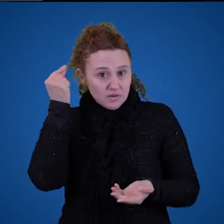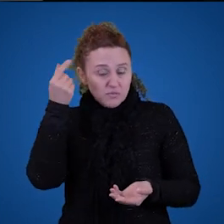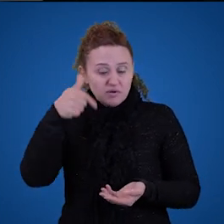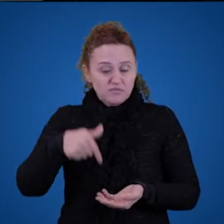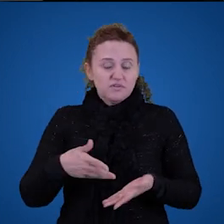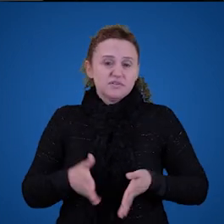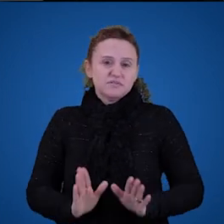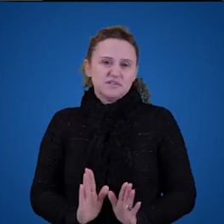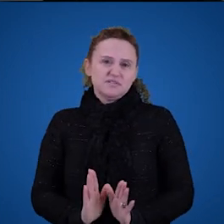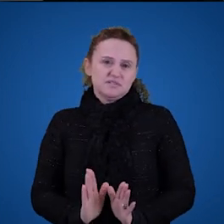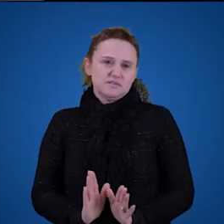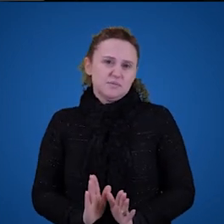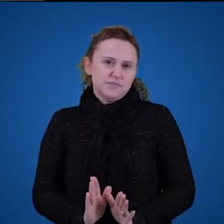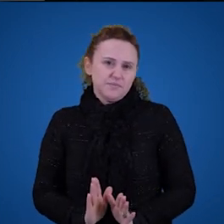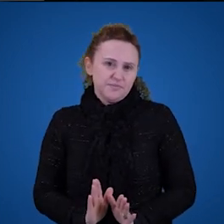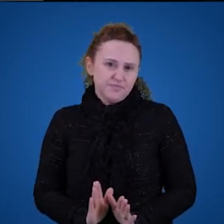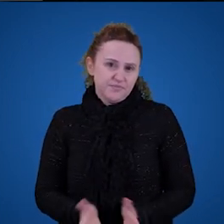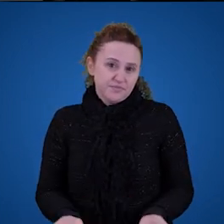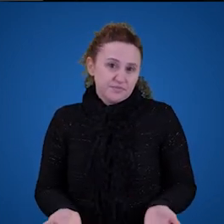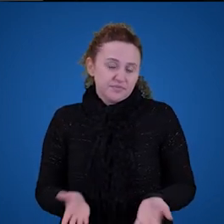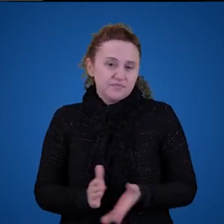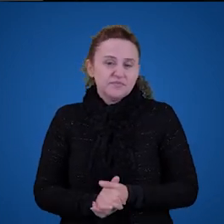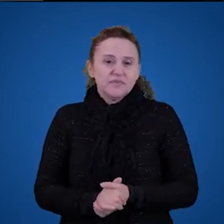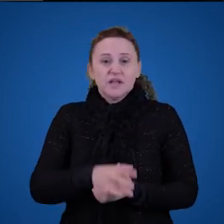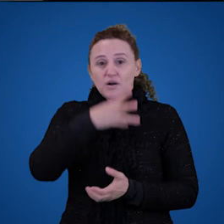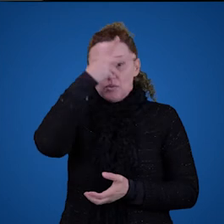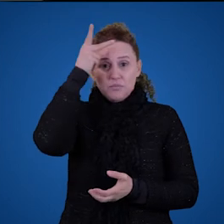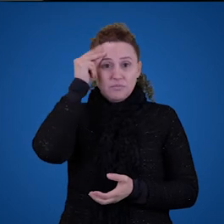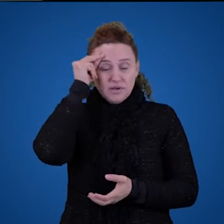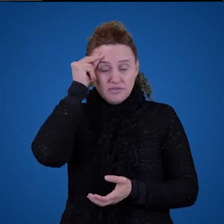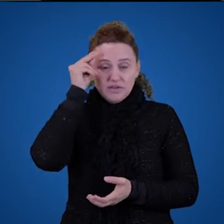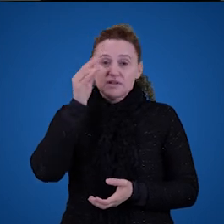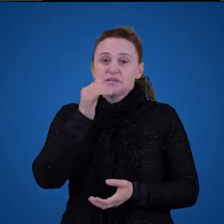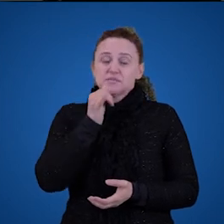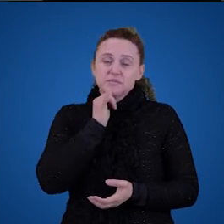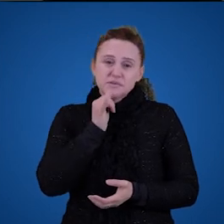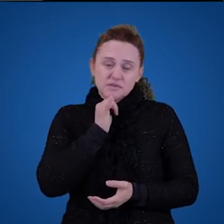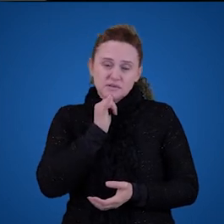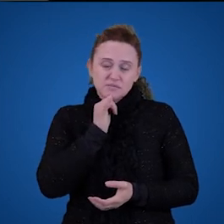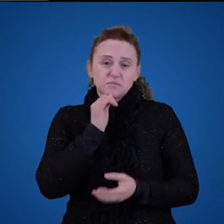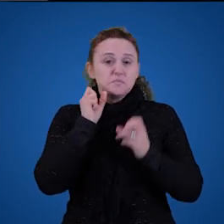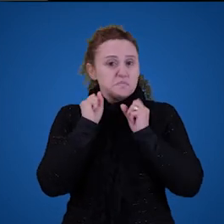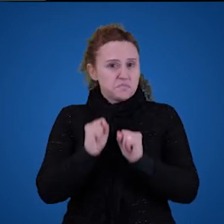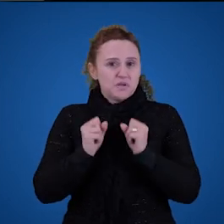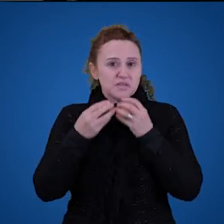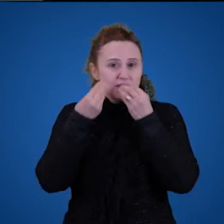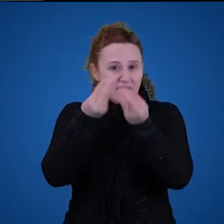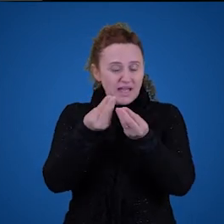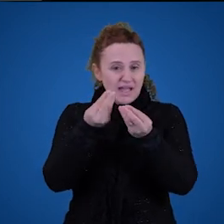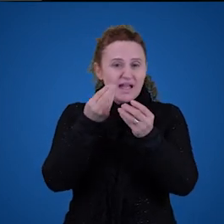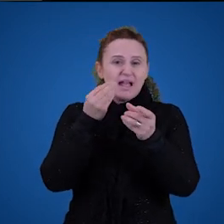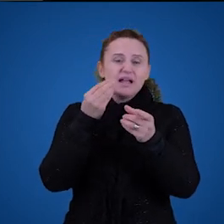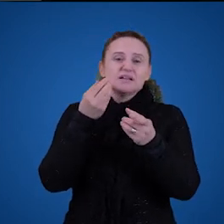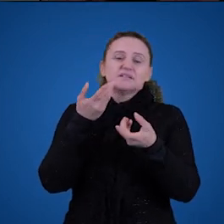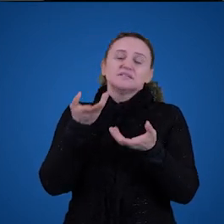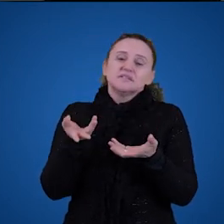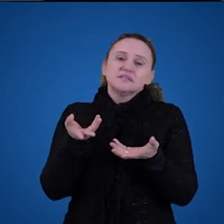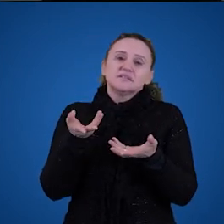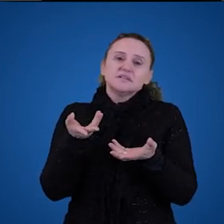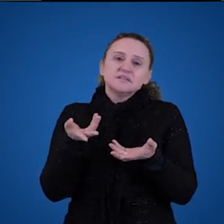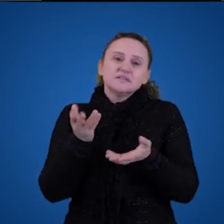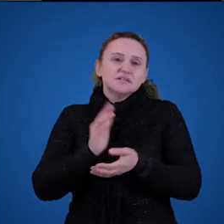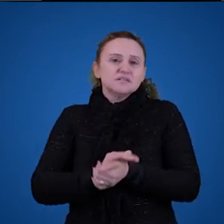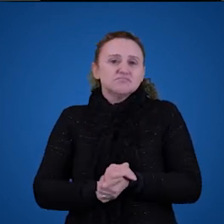cidade pode ser dada a alguém. Então, o prefeito, por exemplo, pode dar cidadania de Guarapuava para uma pessoa que foi muito